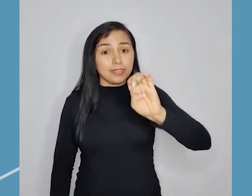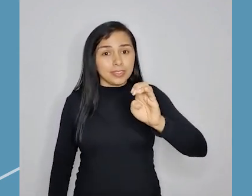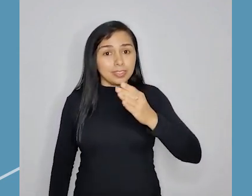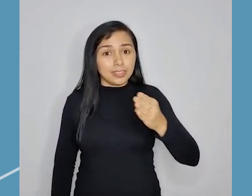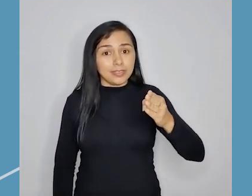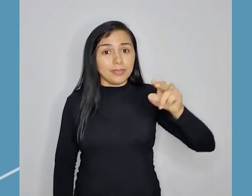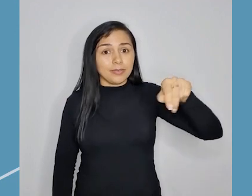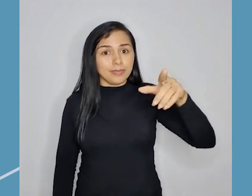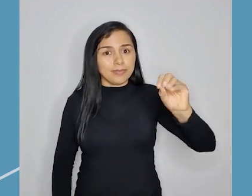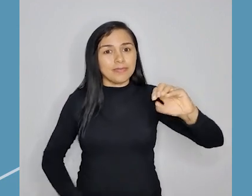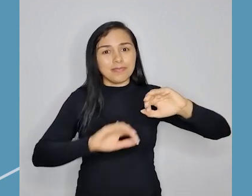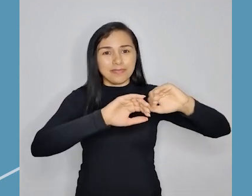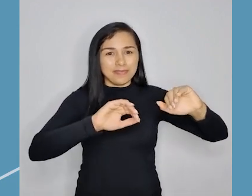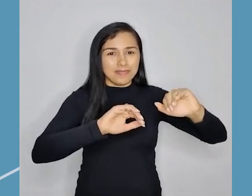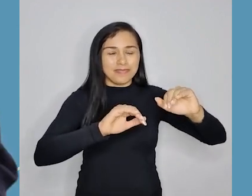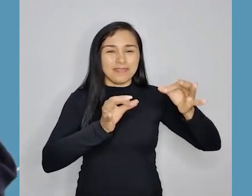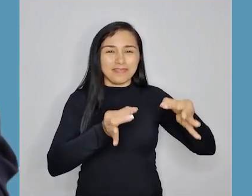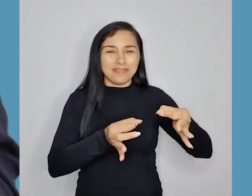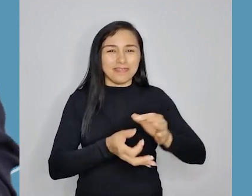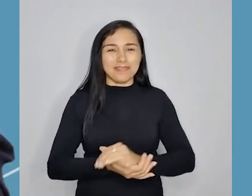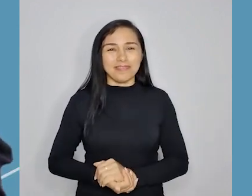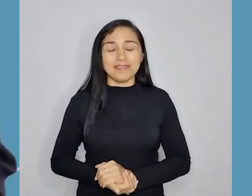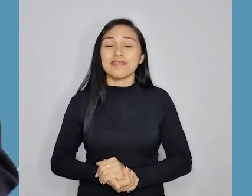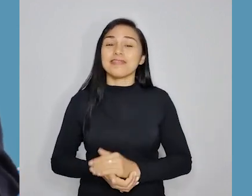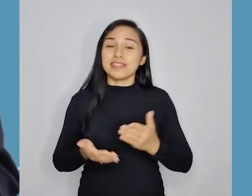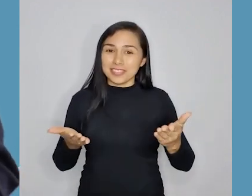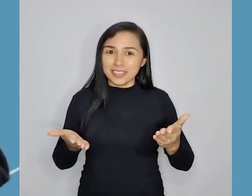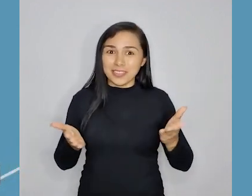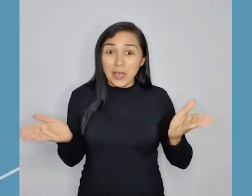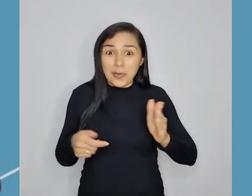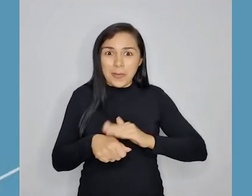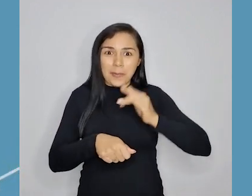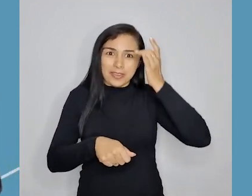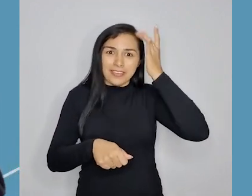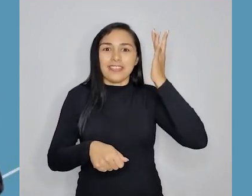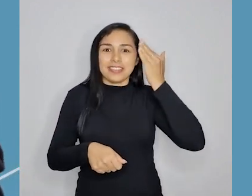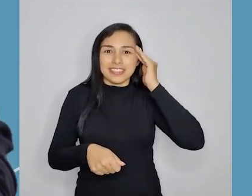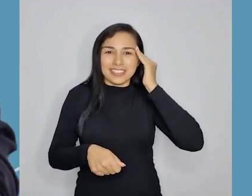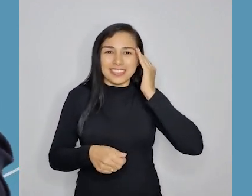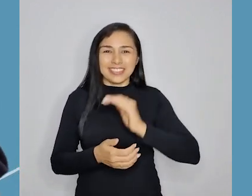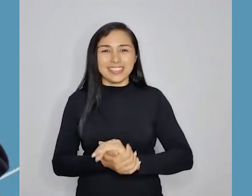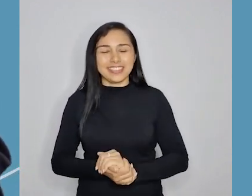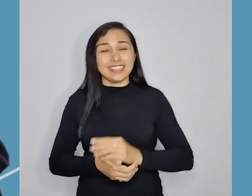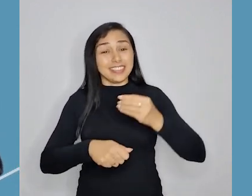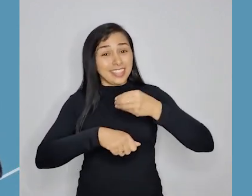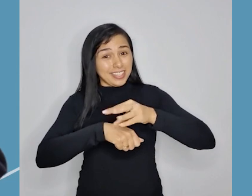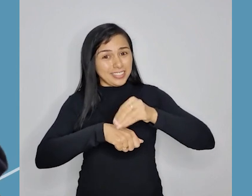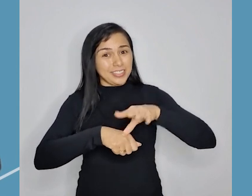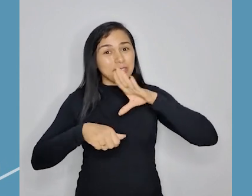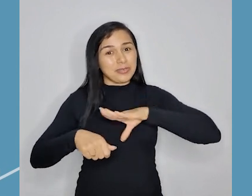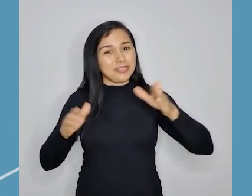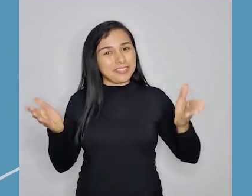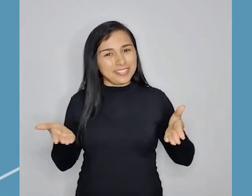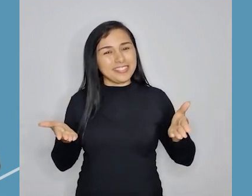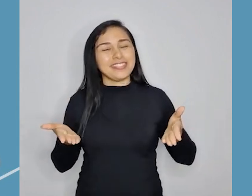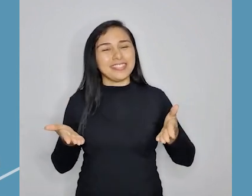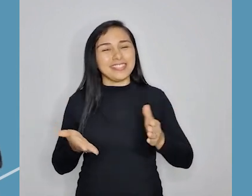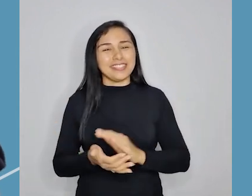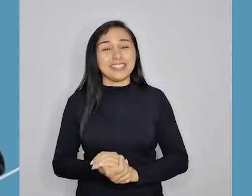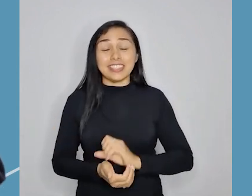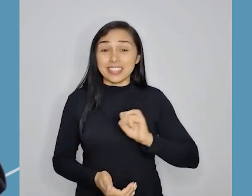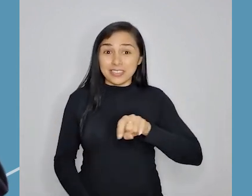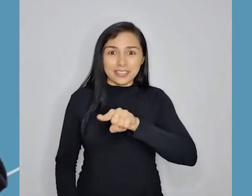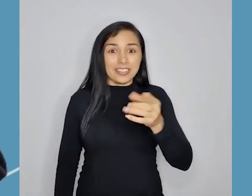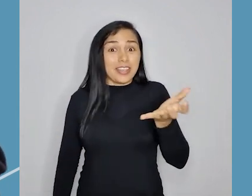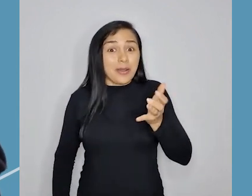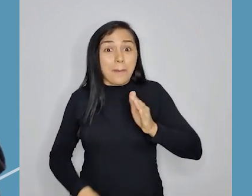não, escrita separado. E aí, pessoal? Ficou fácil agora? Essa foi a nossa dica de português de hoje. Se